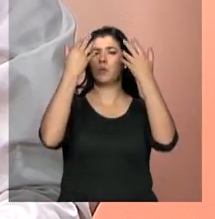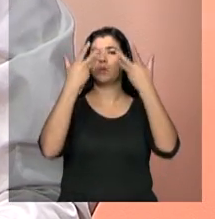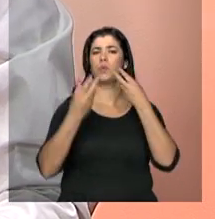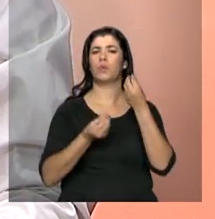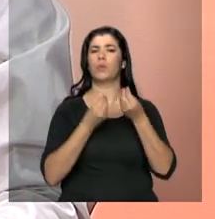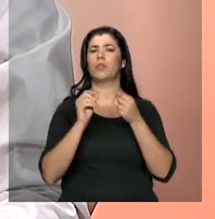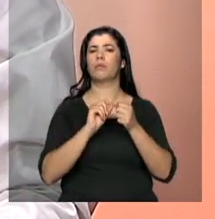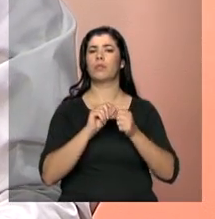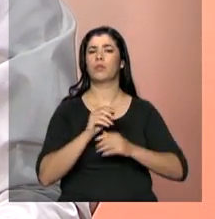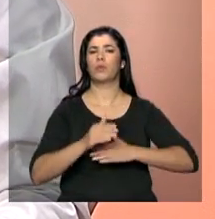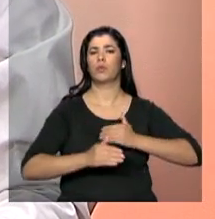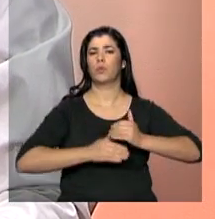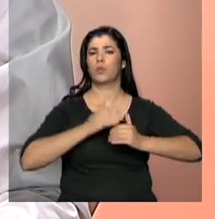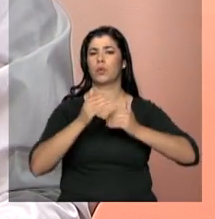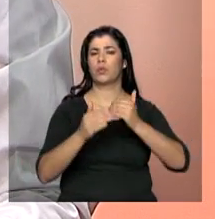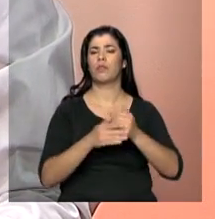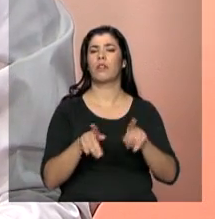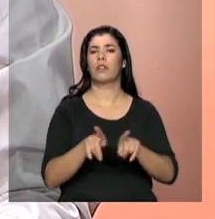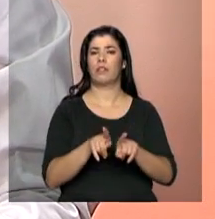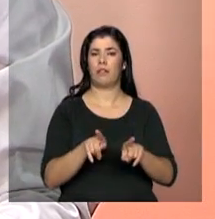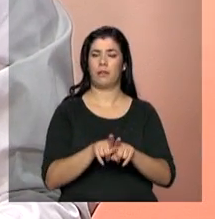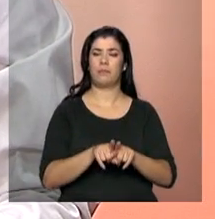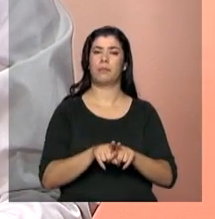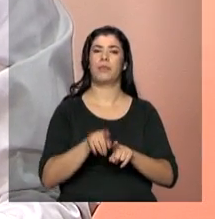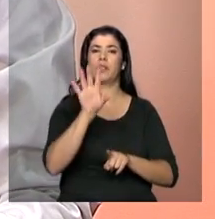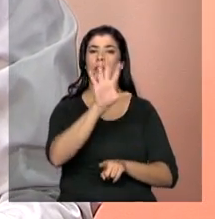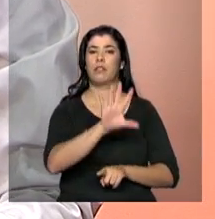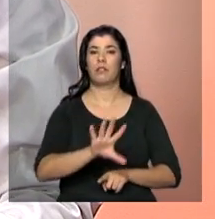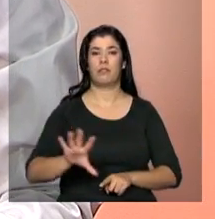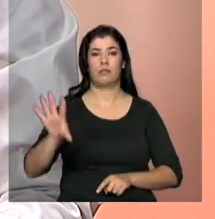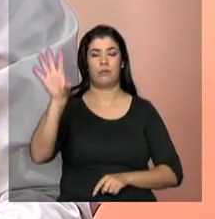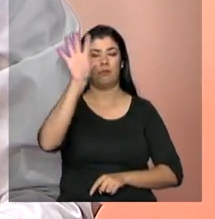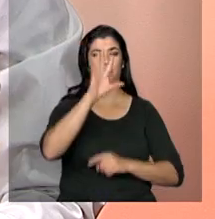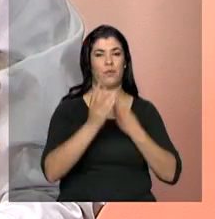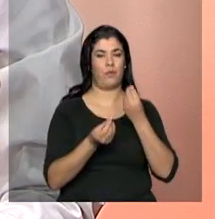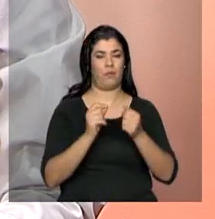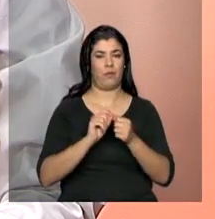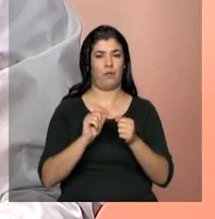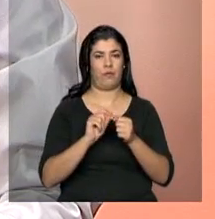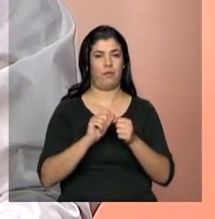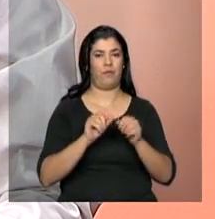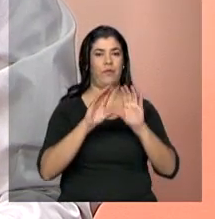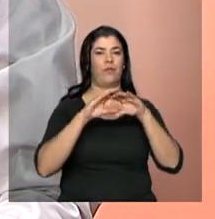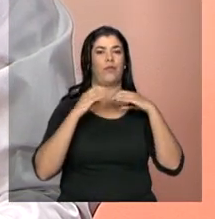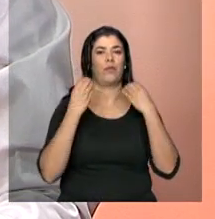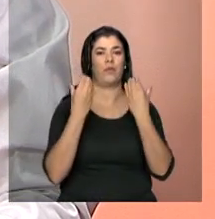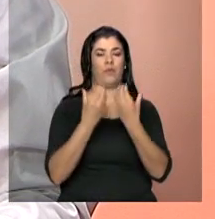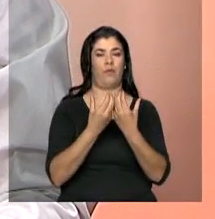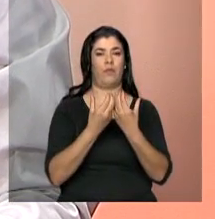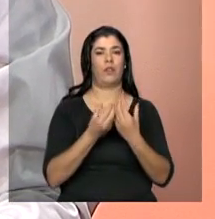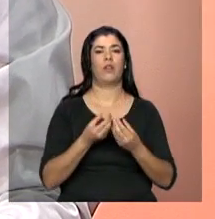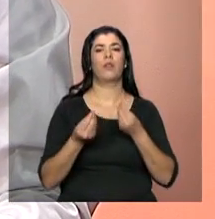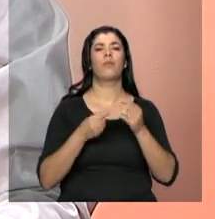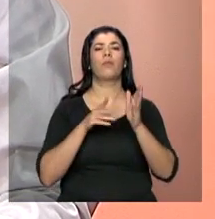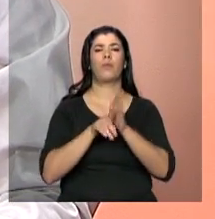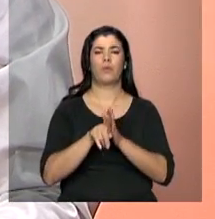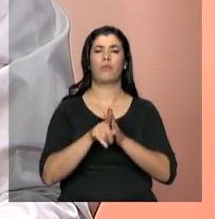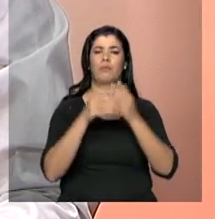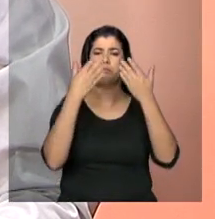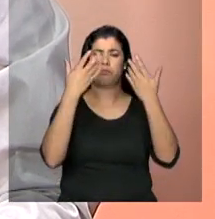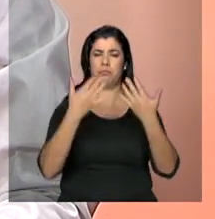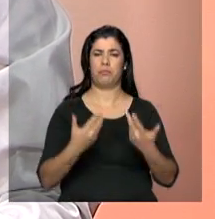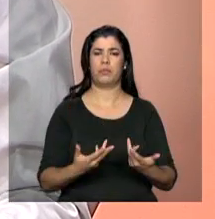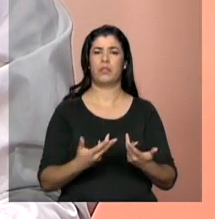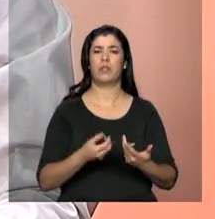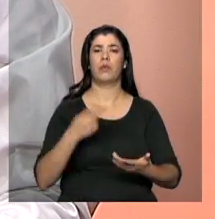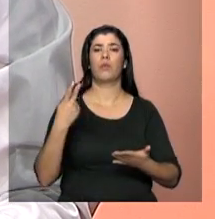desenvolvendo, está se desenvolvendo no âmbito nacional as conferências. Agora explica para a gente, Leia, o período que ocorrerá a